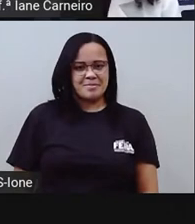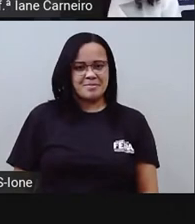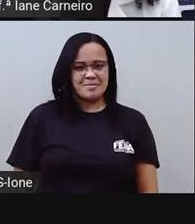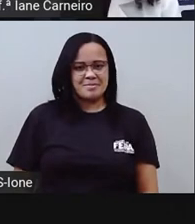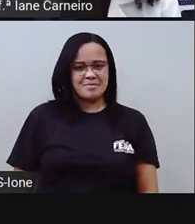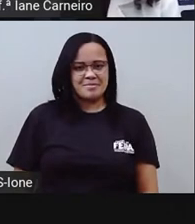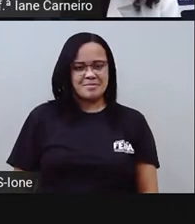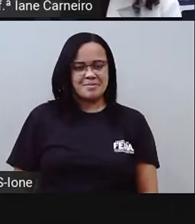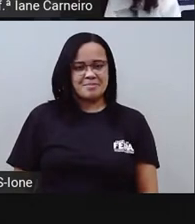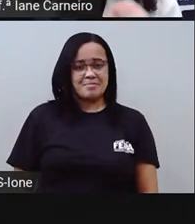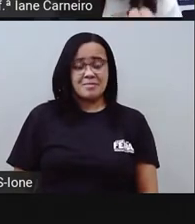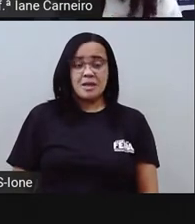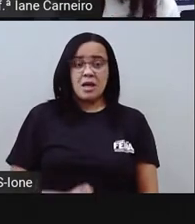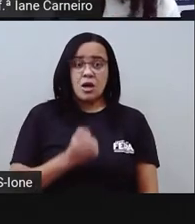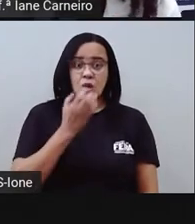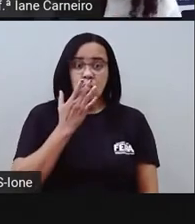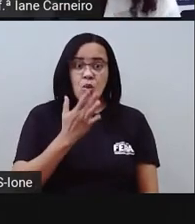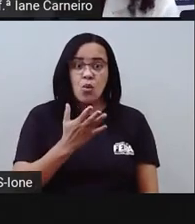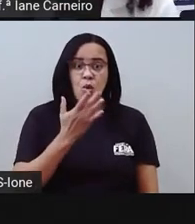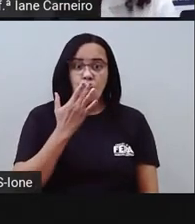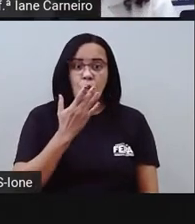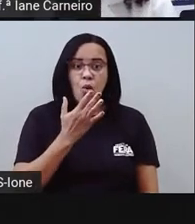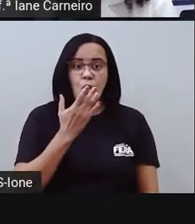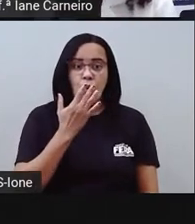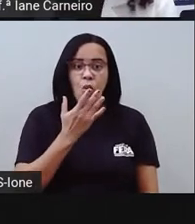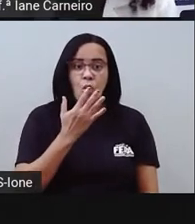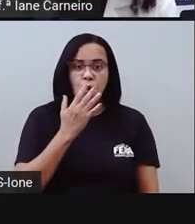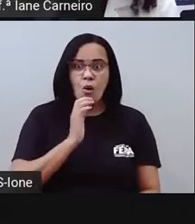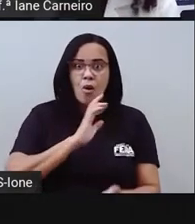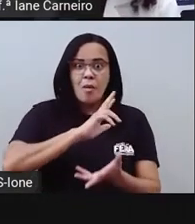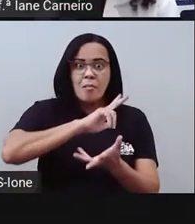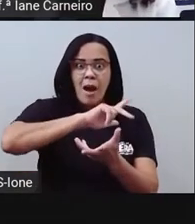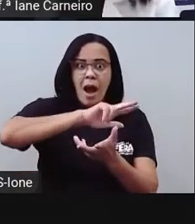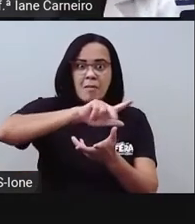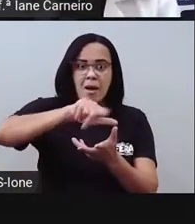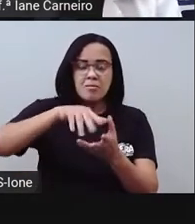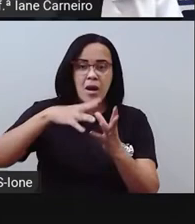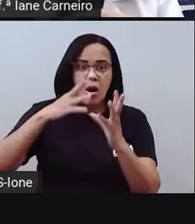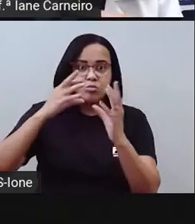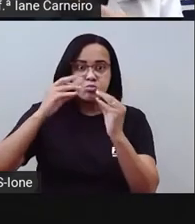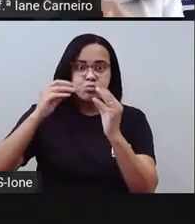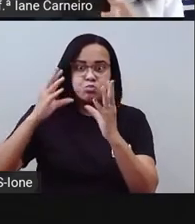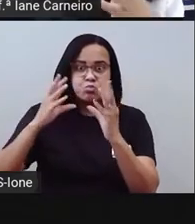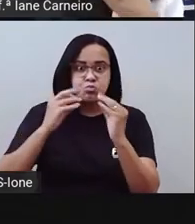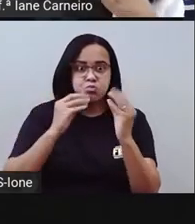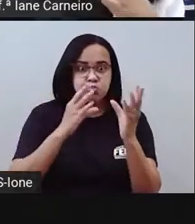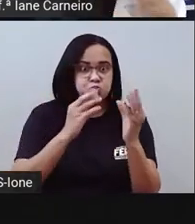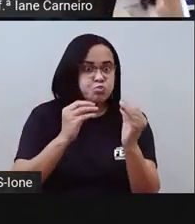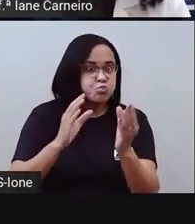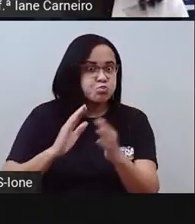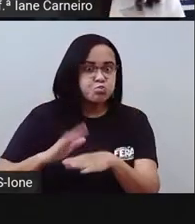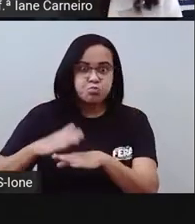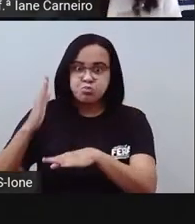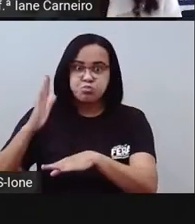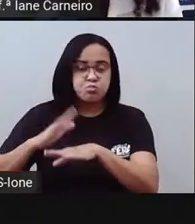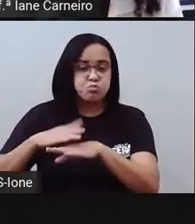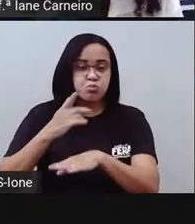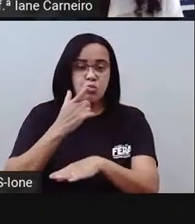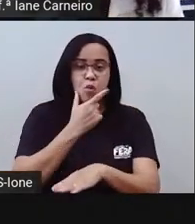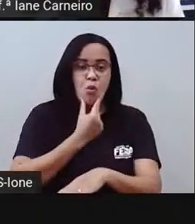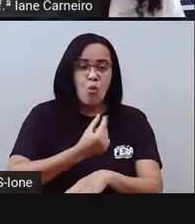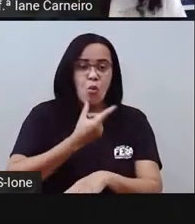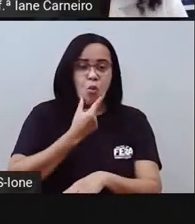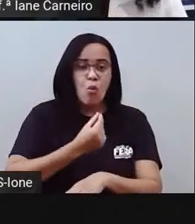Suas cores eram tantas que os homenzinhos de lá viviam, de lá viviam.